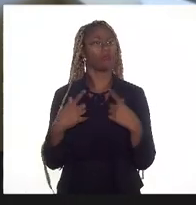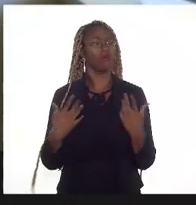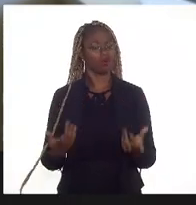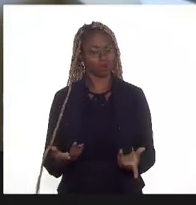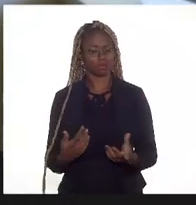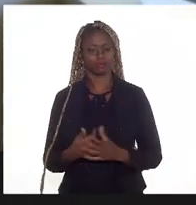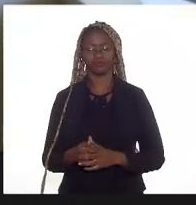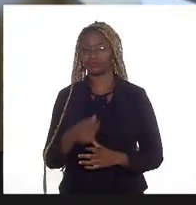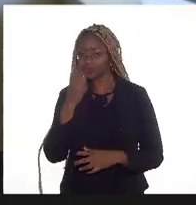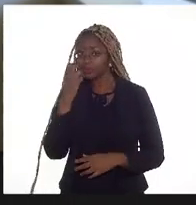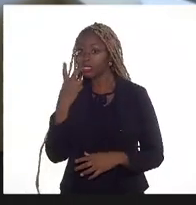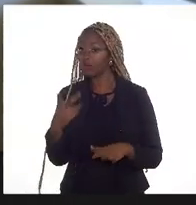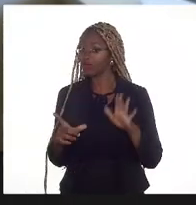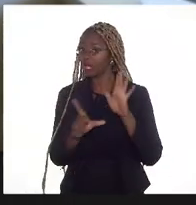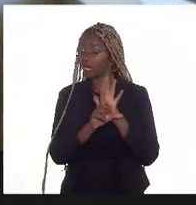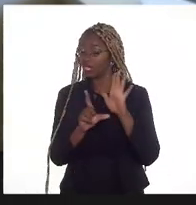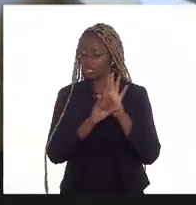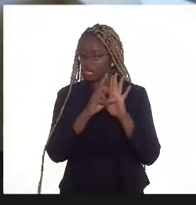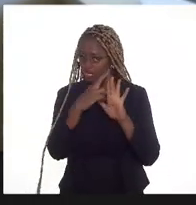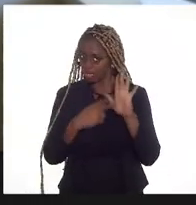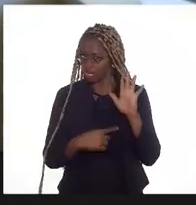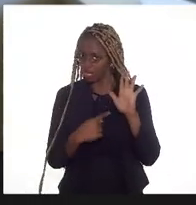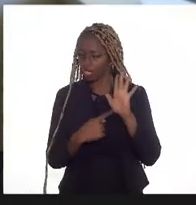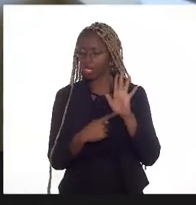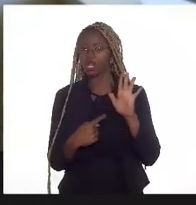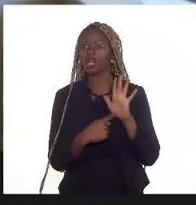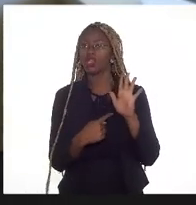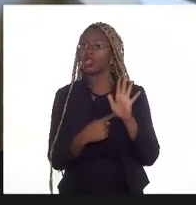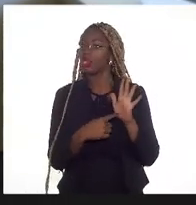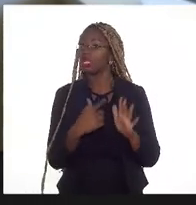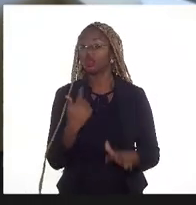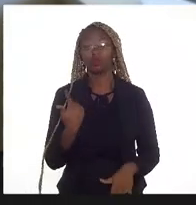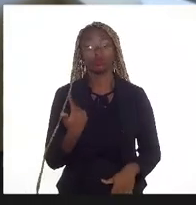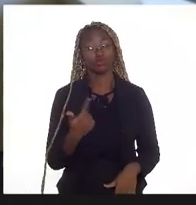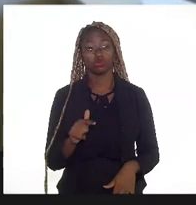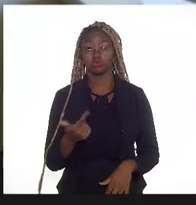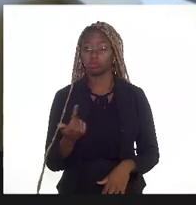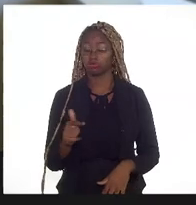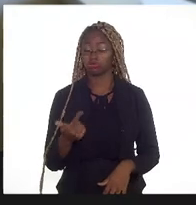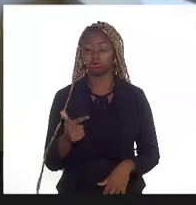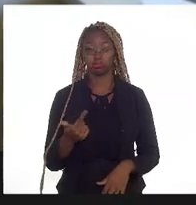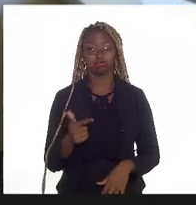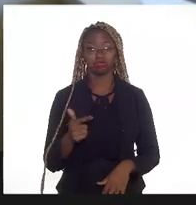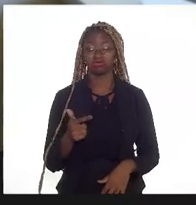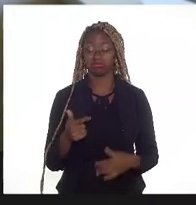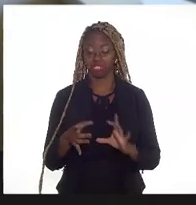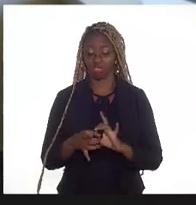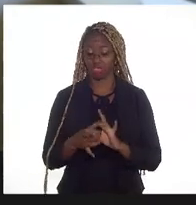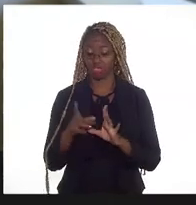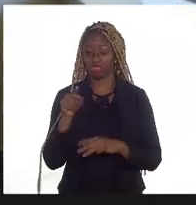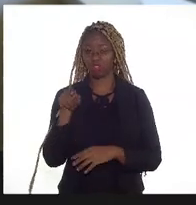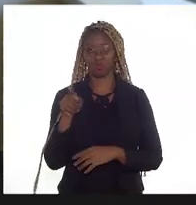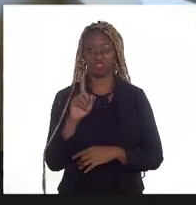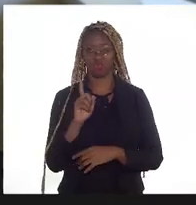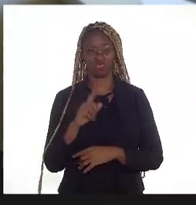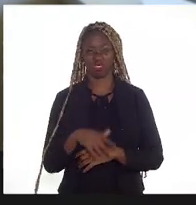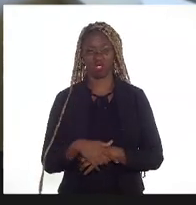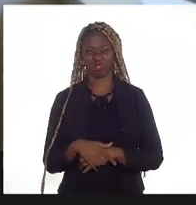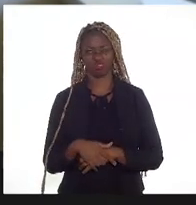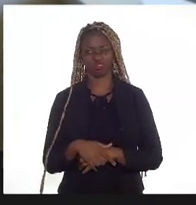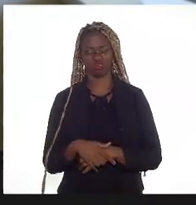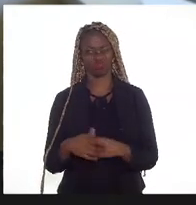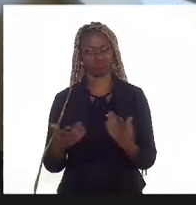eu leio a legislação, não existe esta abertura. A abertura